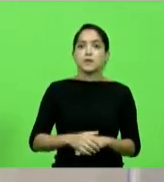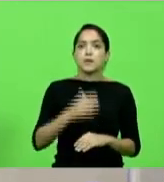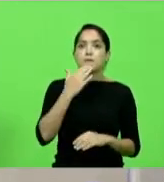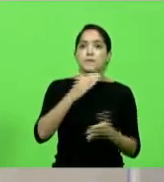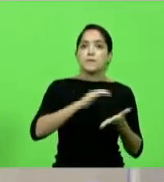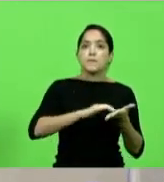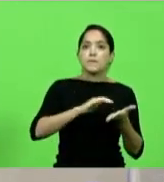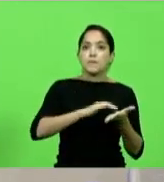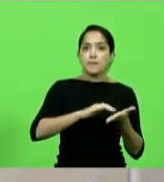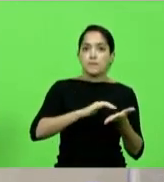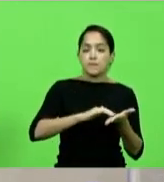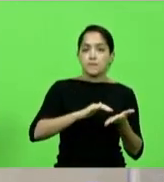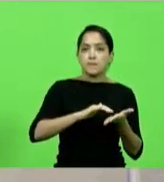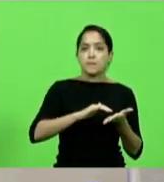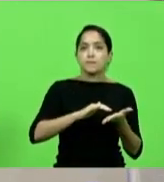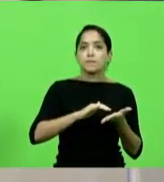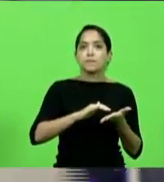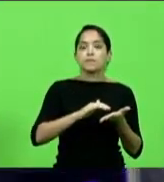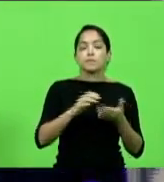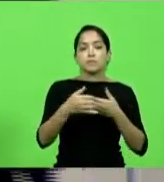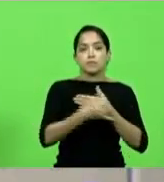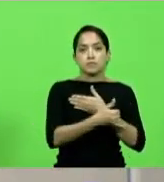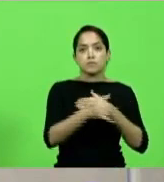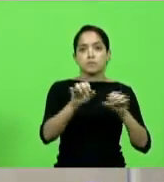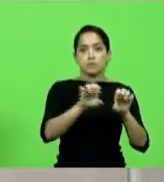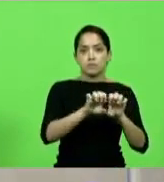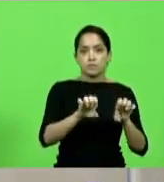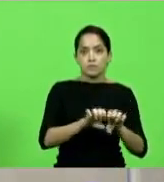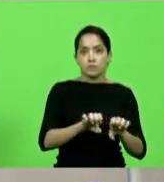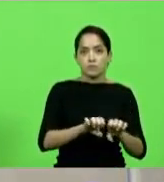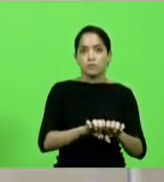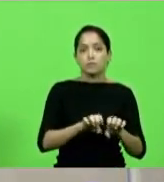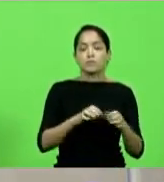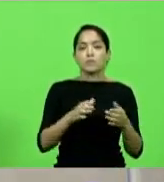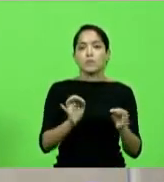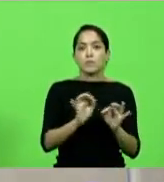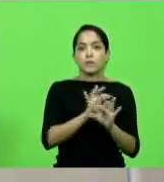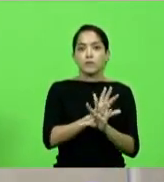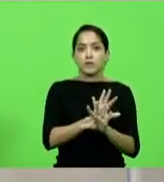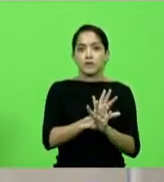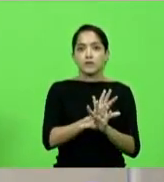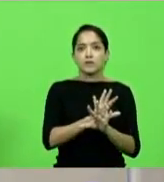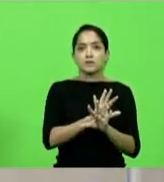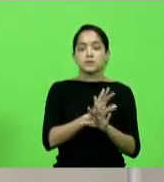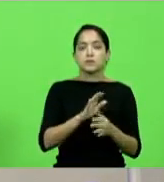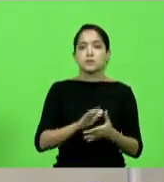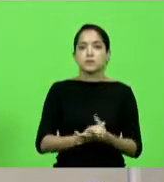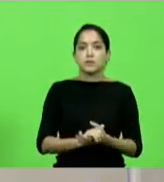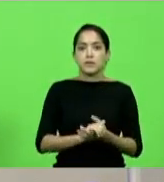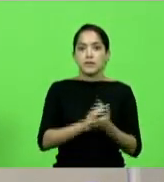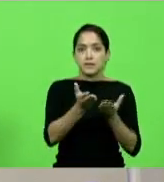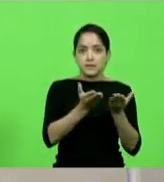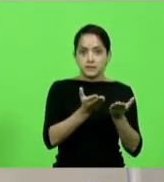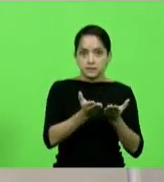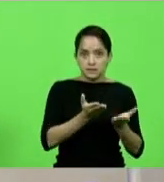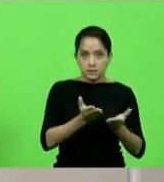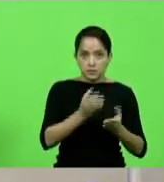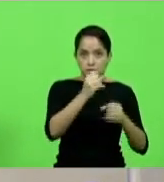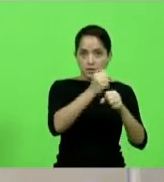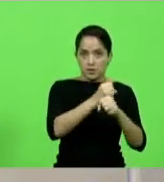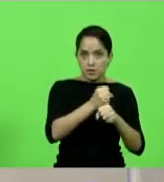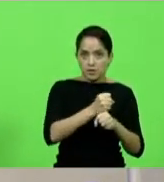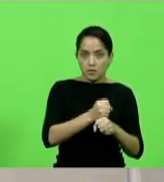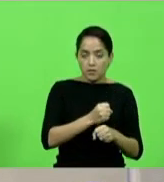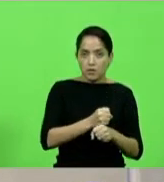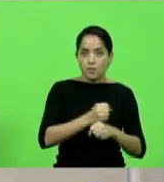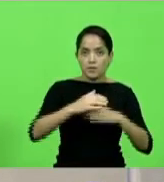secretário de Estado da Infraestrutura informações acerca da finalização do procedimento licitatório relacionado à obra de implantação e